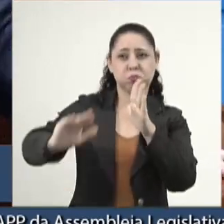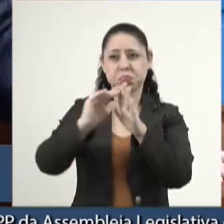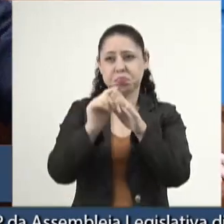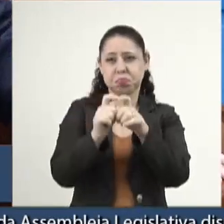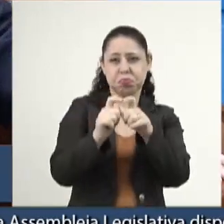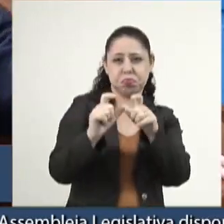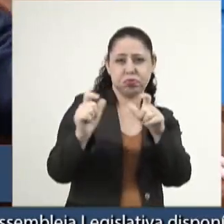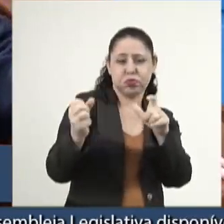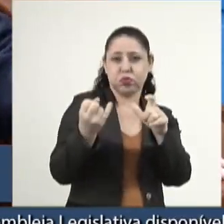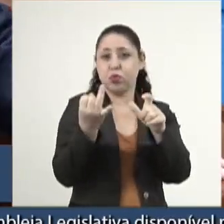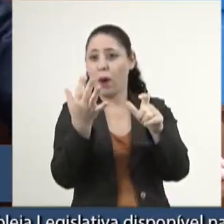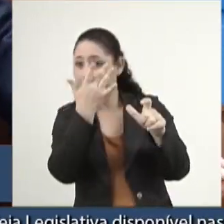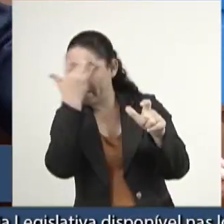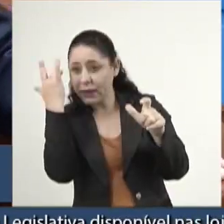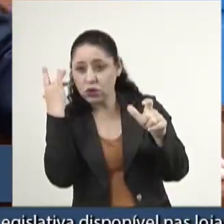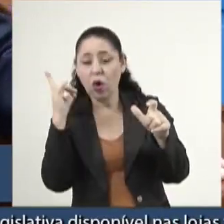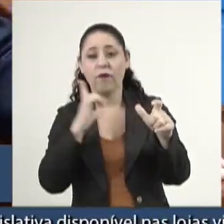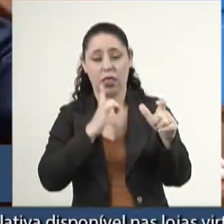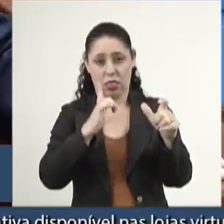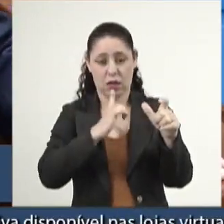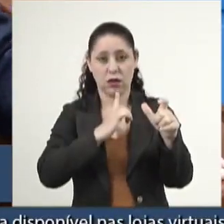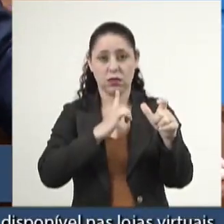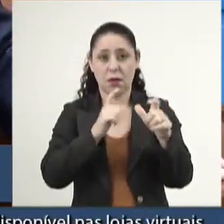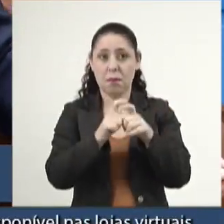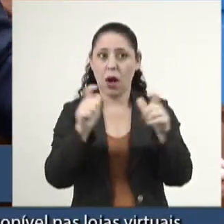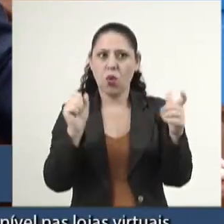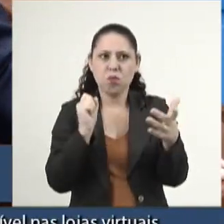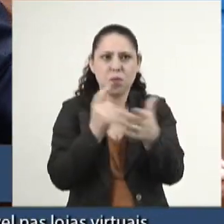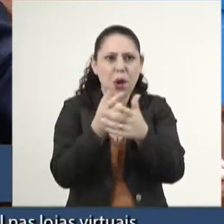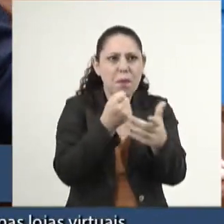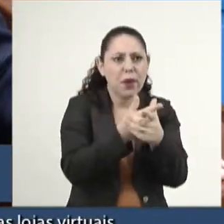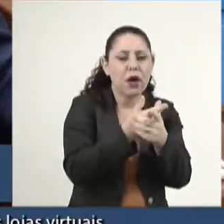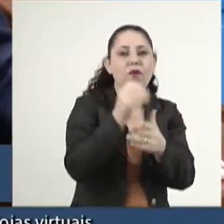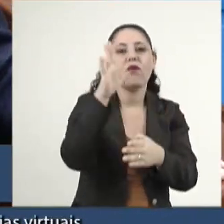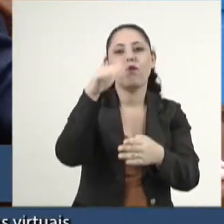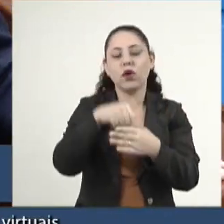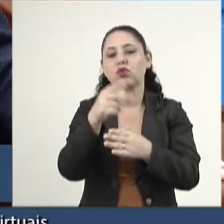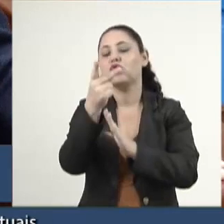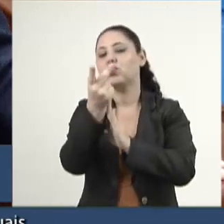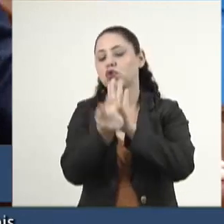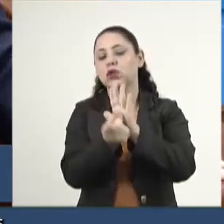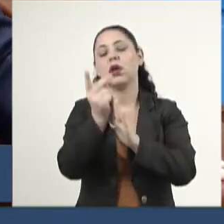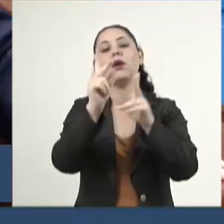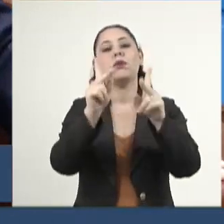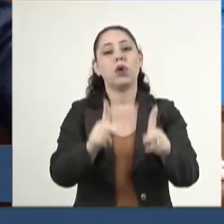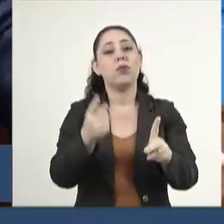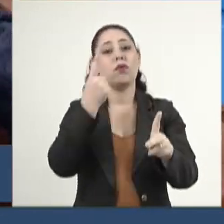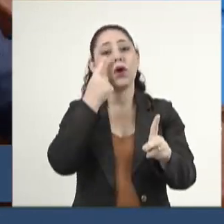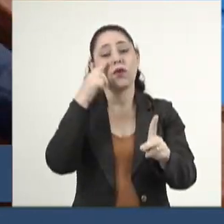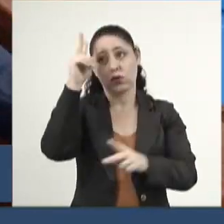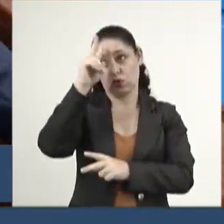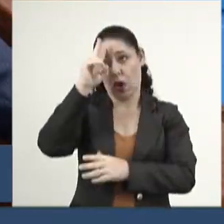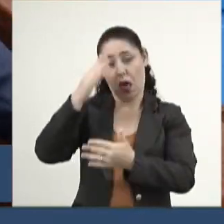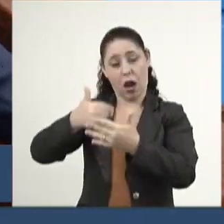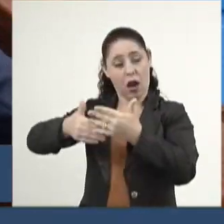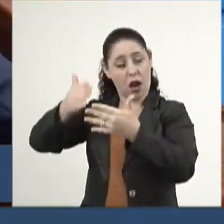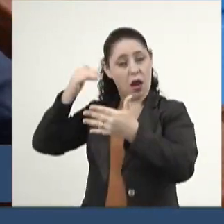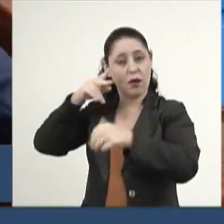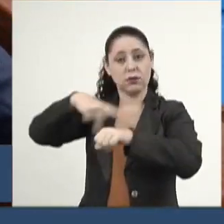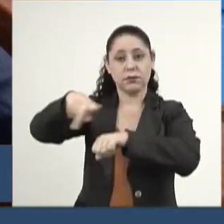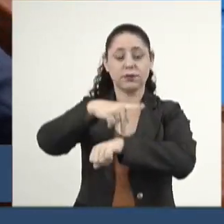número de beneficiários. Foi a maior compra de votos com dinheiro público que se viu na história do Brasil.